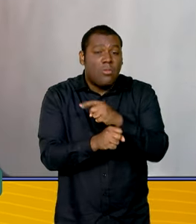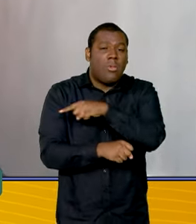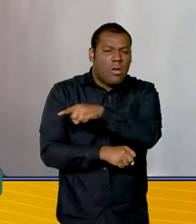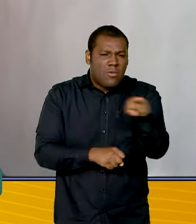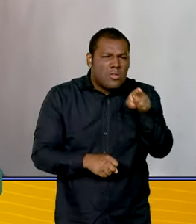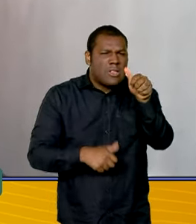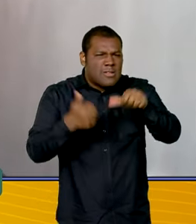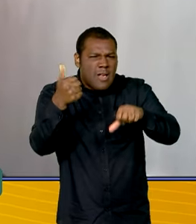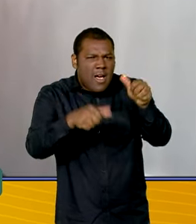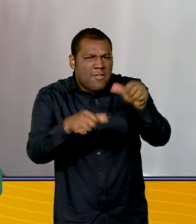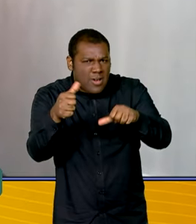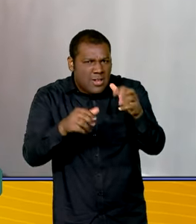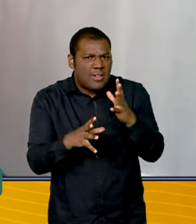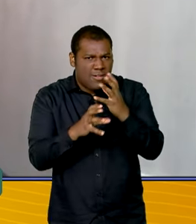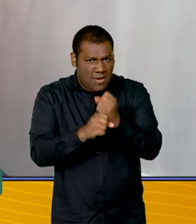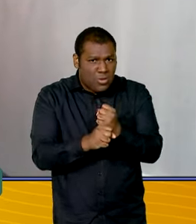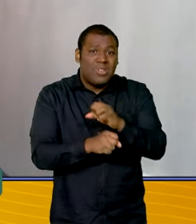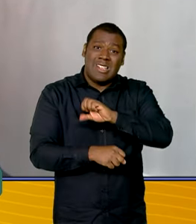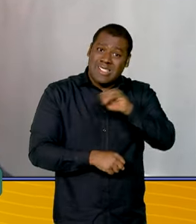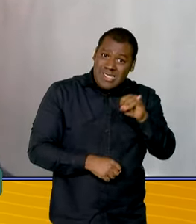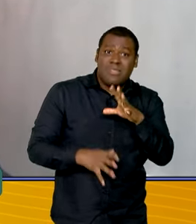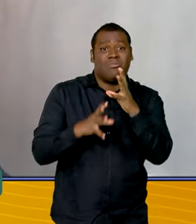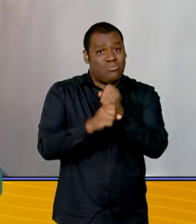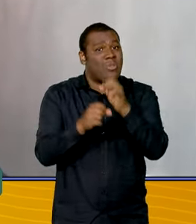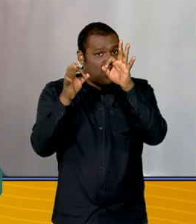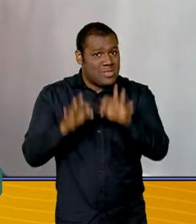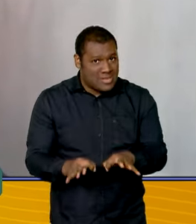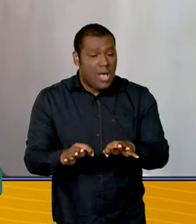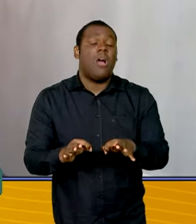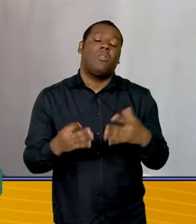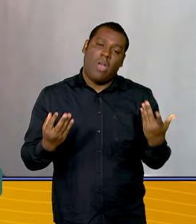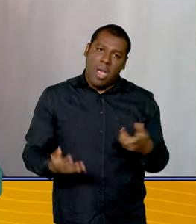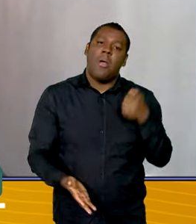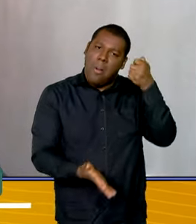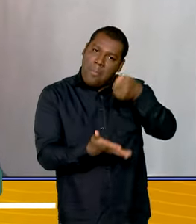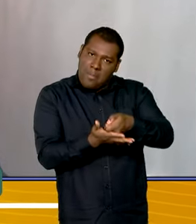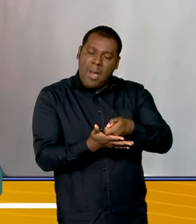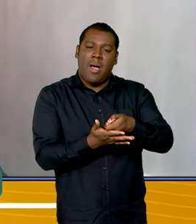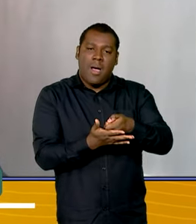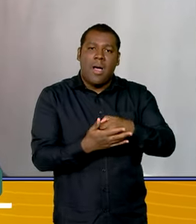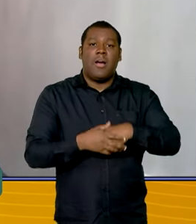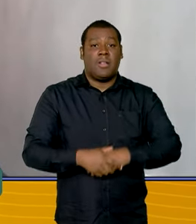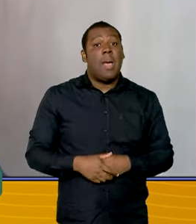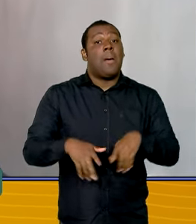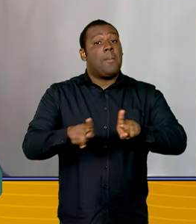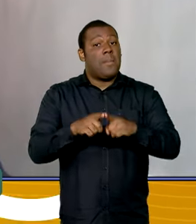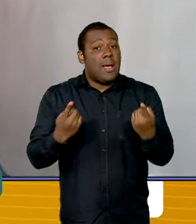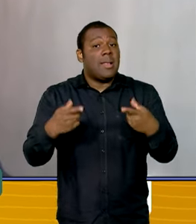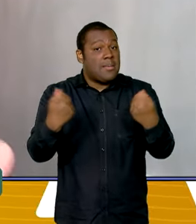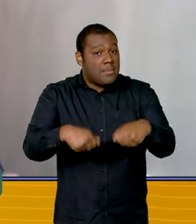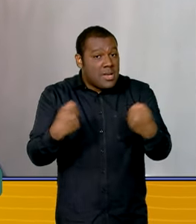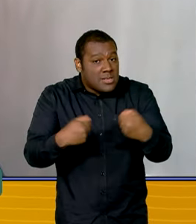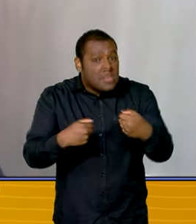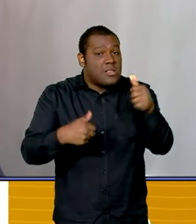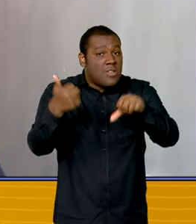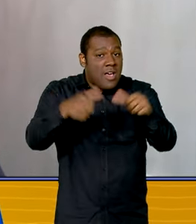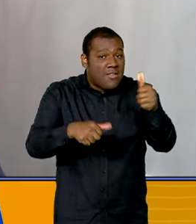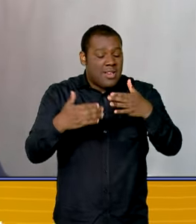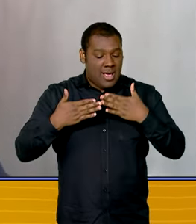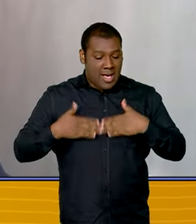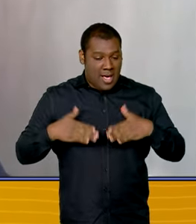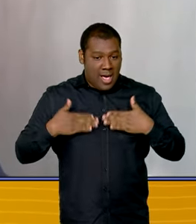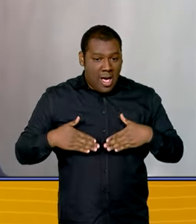Se estiver certo, ele confirma. Então, a primeira dica é fazer com calma. E a segunda é não deixar para o final.